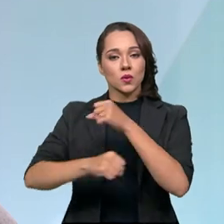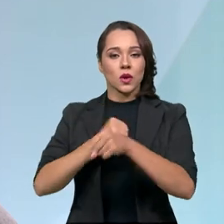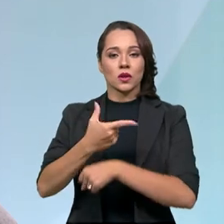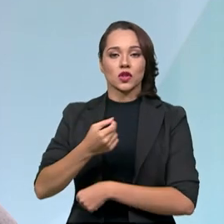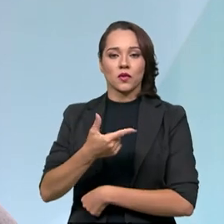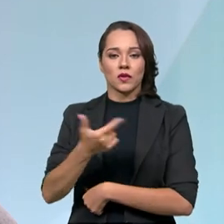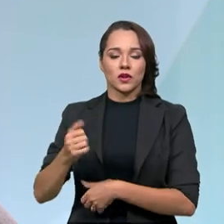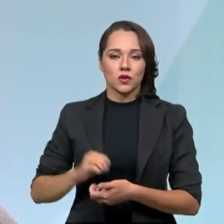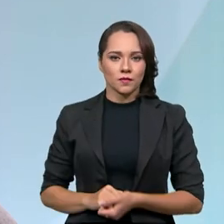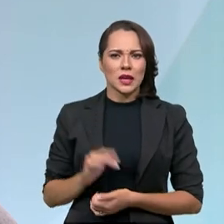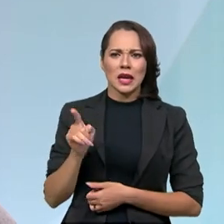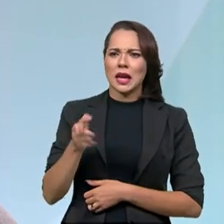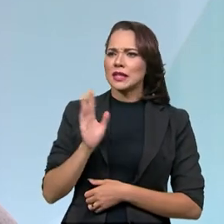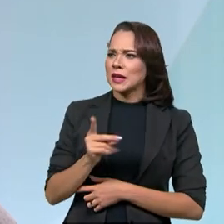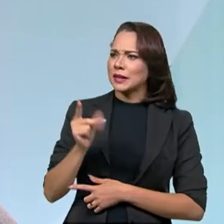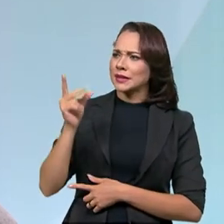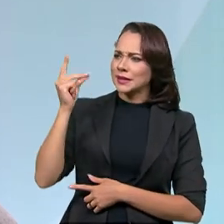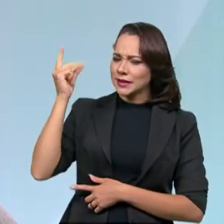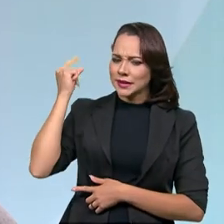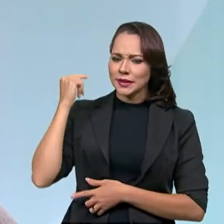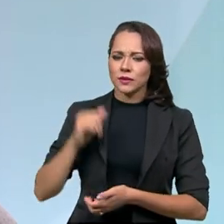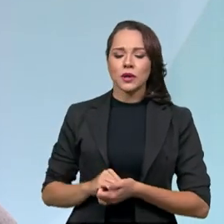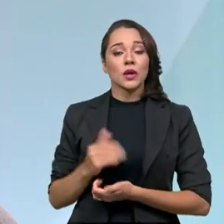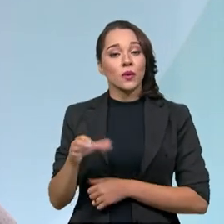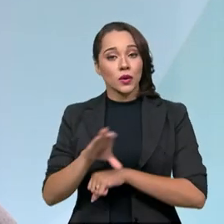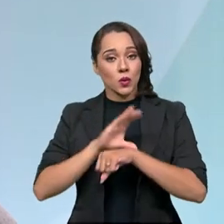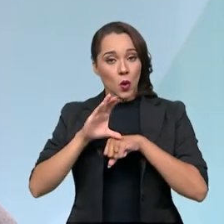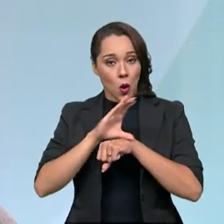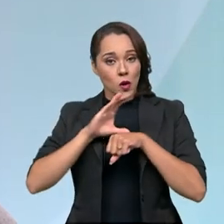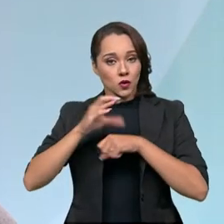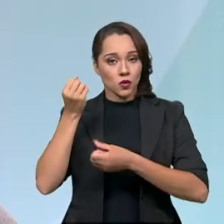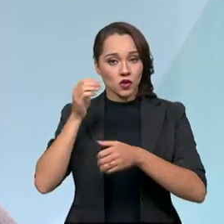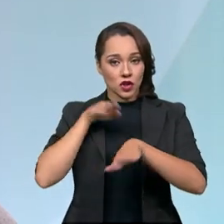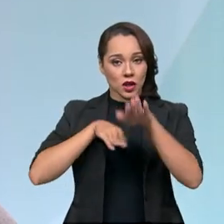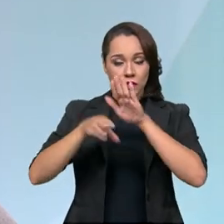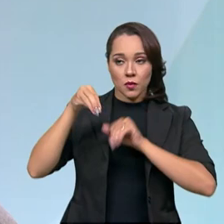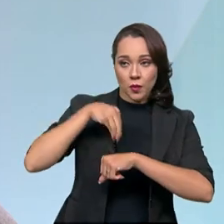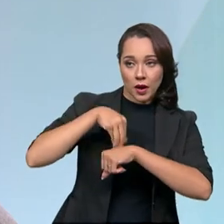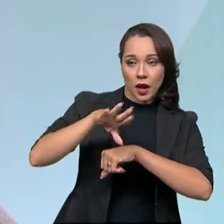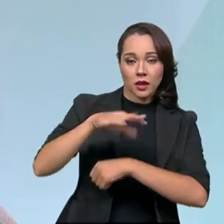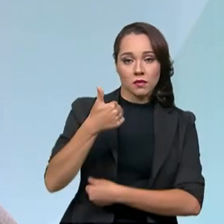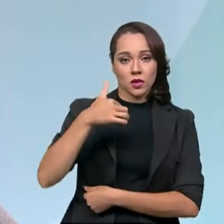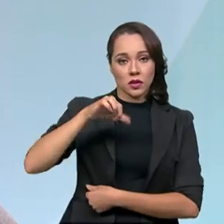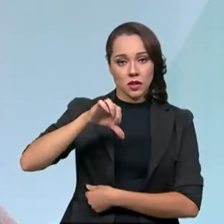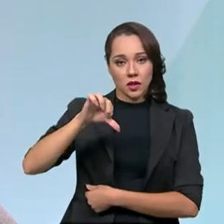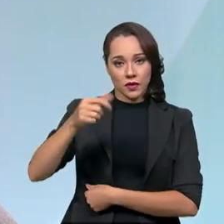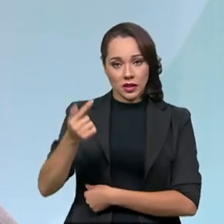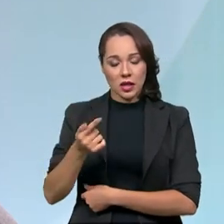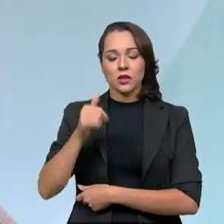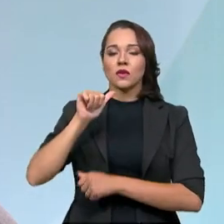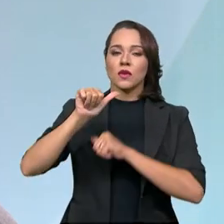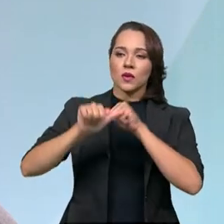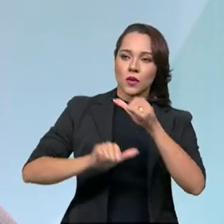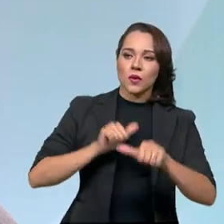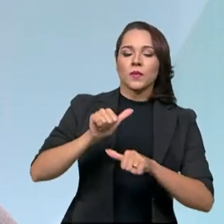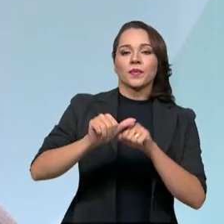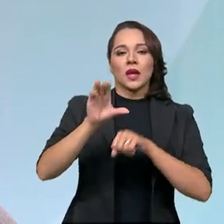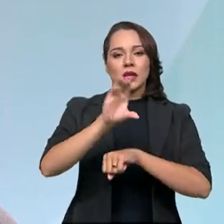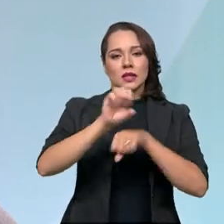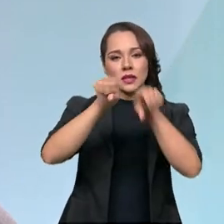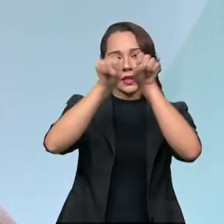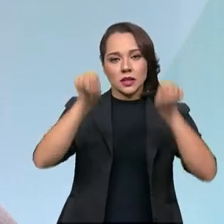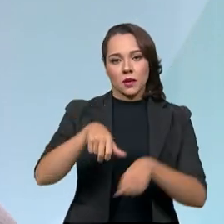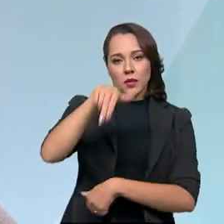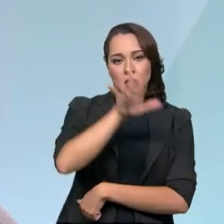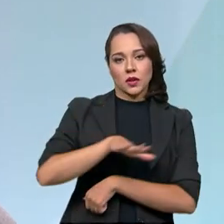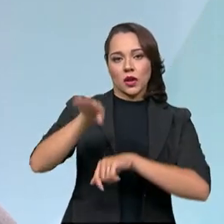Trata-se de um pleito antigo. Quando o Código foi publicado em 97 e foi reformulado, constituído esse Sistema Nacional de